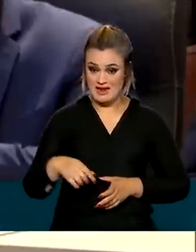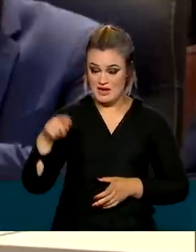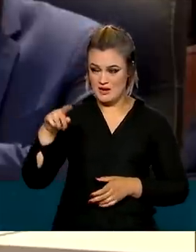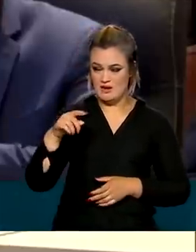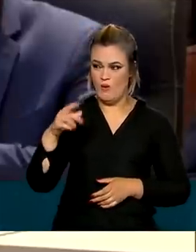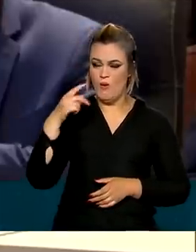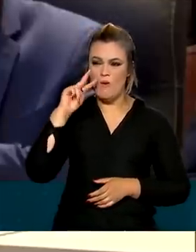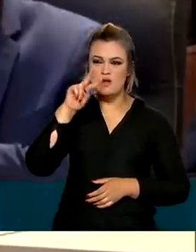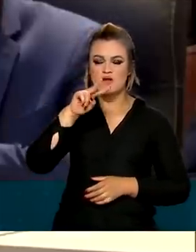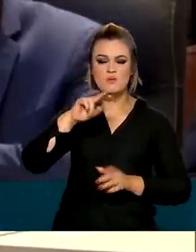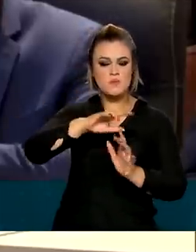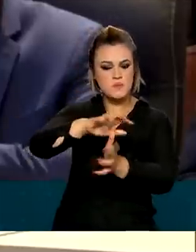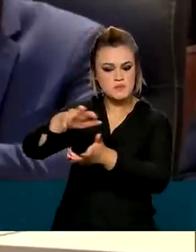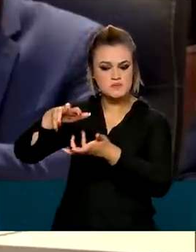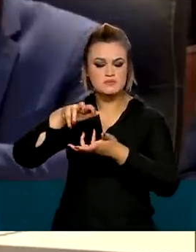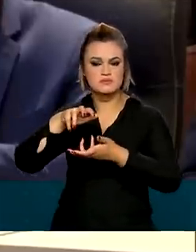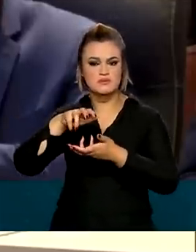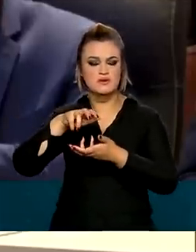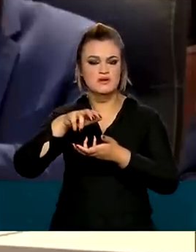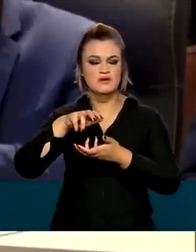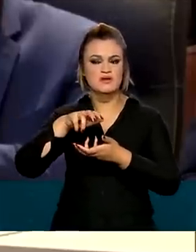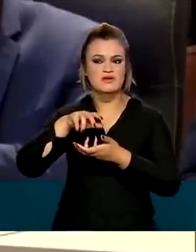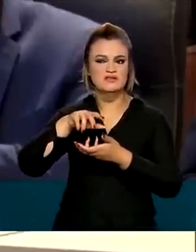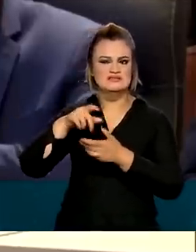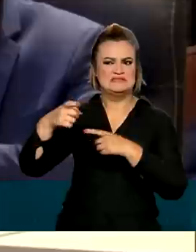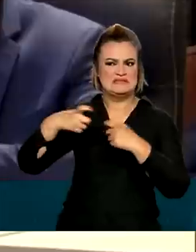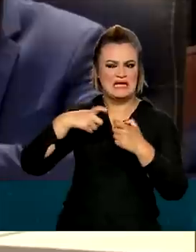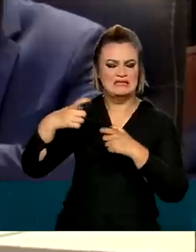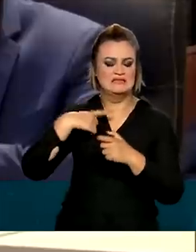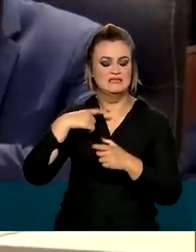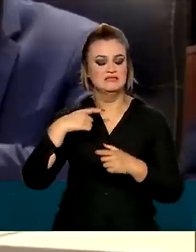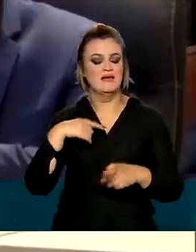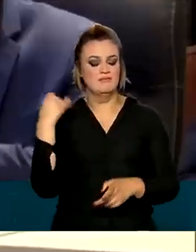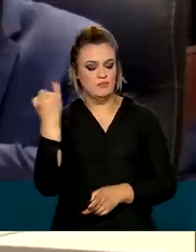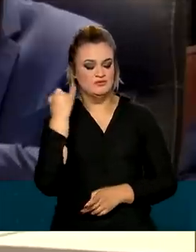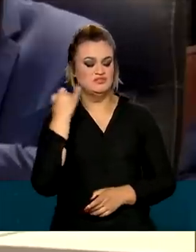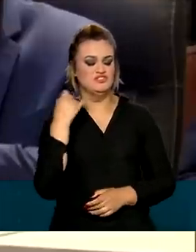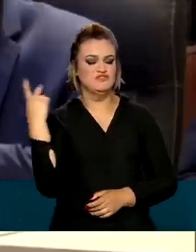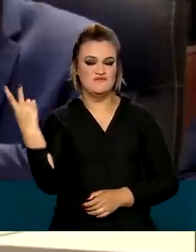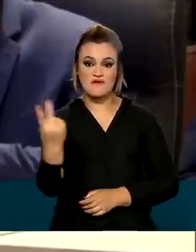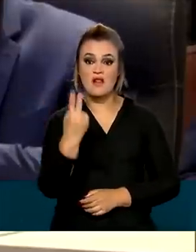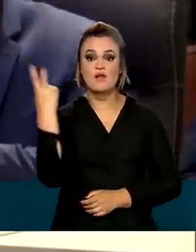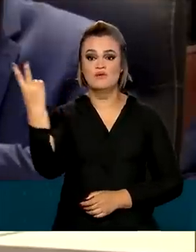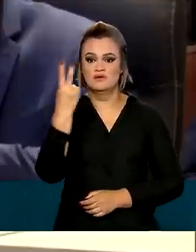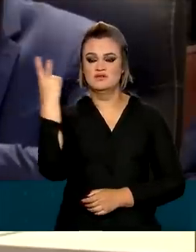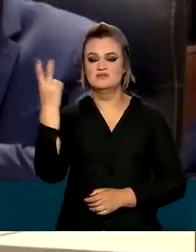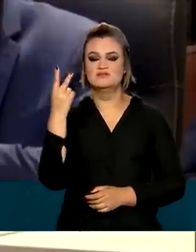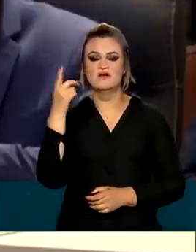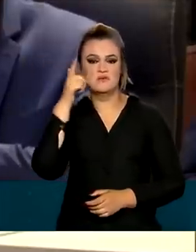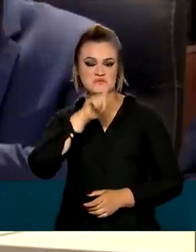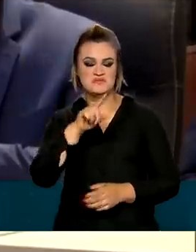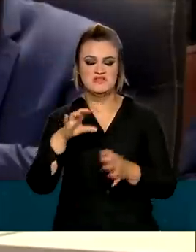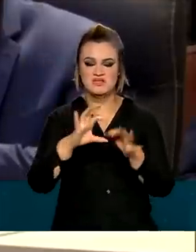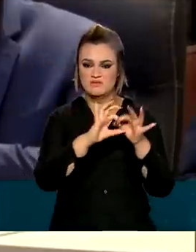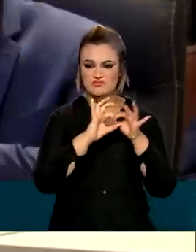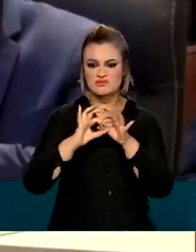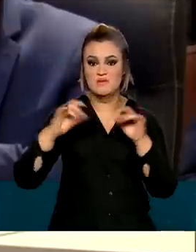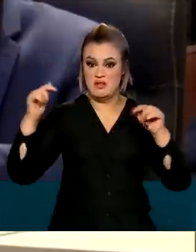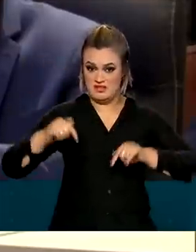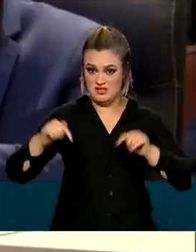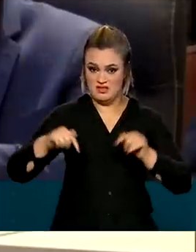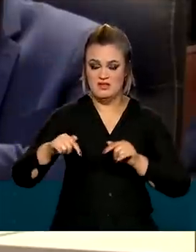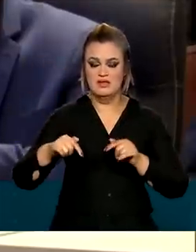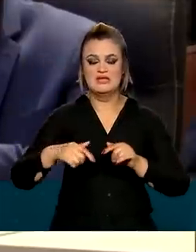internacional conturbado em que vivemos, é fundamental reconhecermos e valorizarmos esta conquista. E seguimos